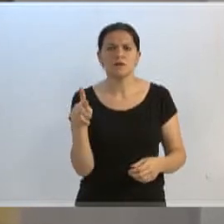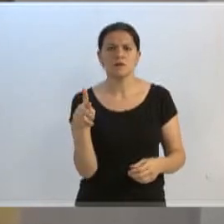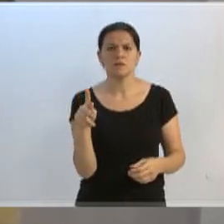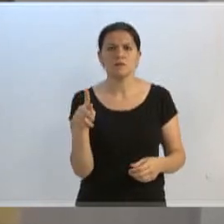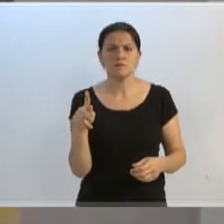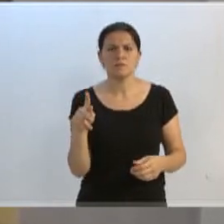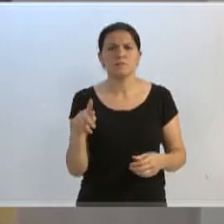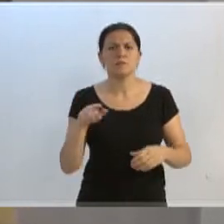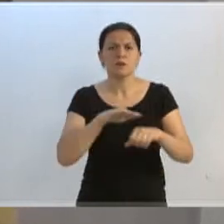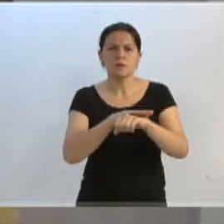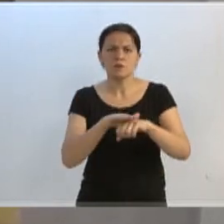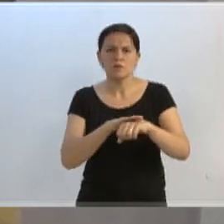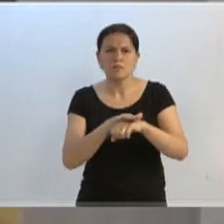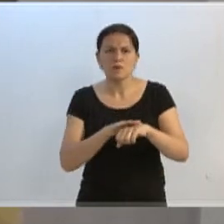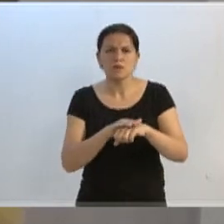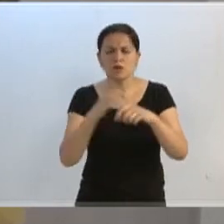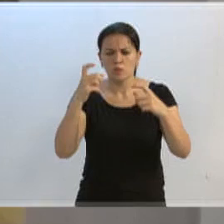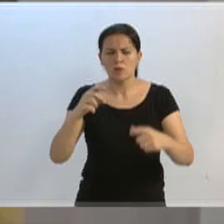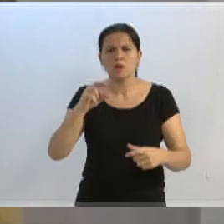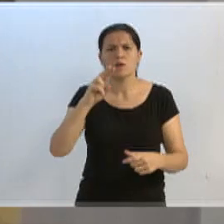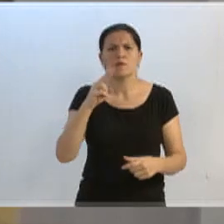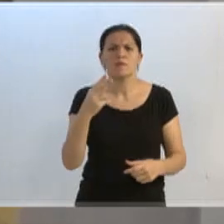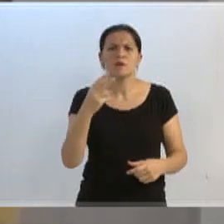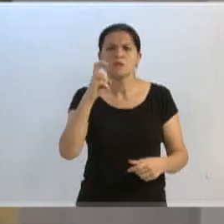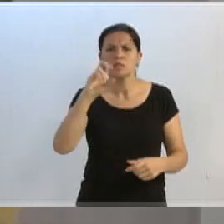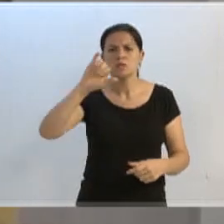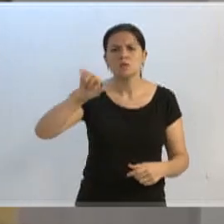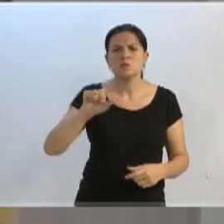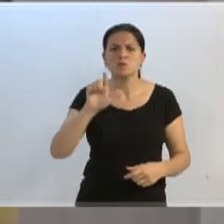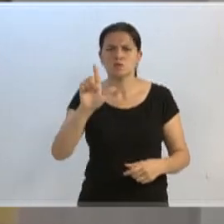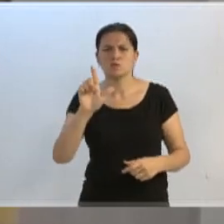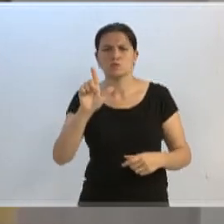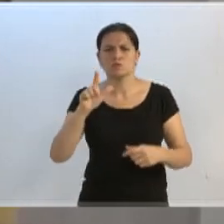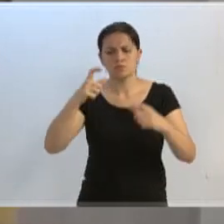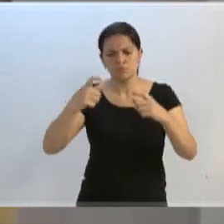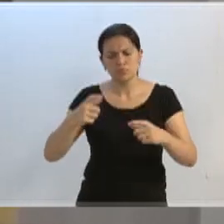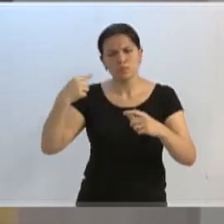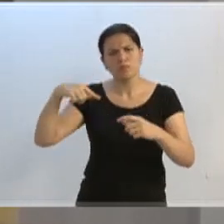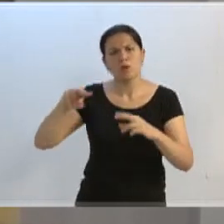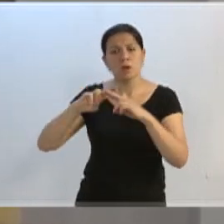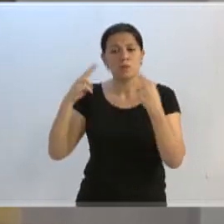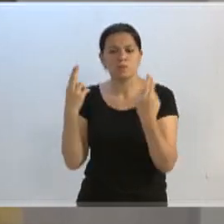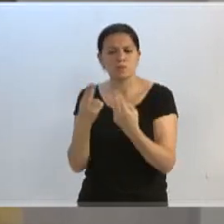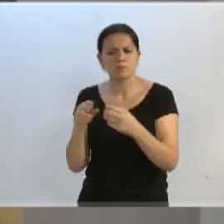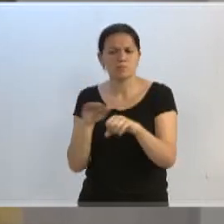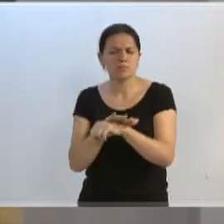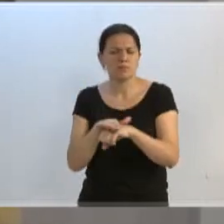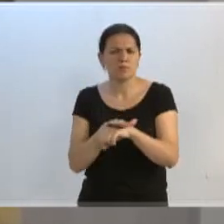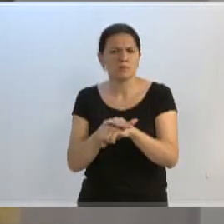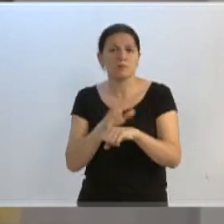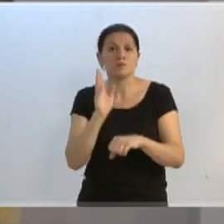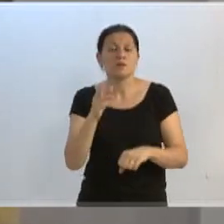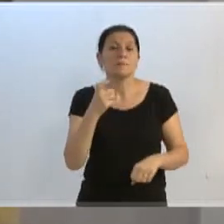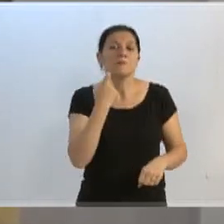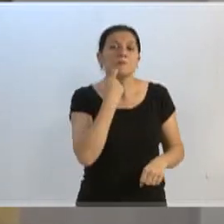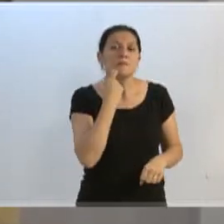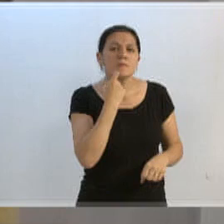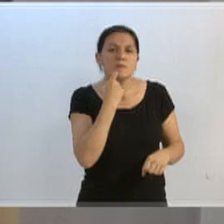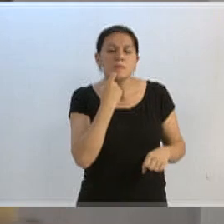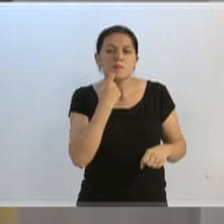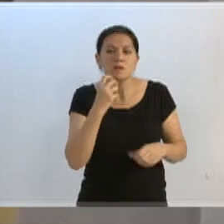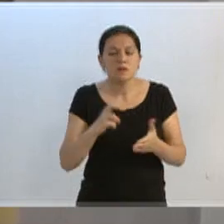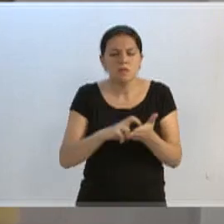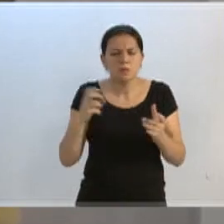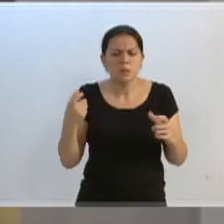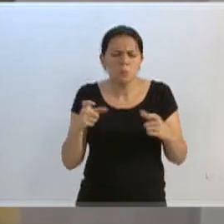conversar exatamente de novo, para fazer um apanhado geral do que foi a audiência, e para cobrar. E já na sexta-feira de manhã cedo, um grupo mais reduzido vai se